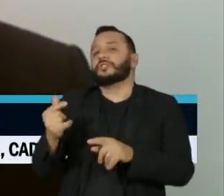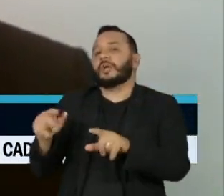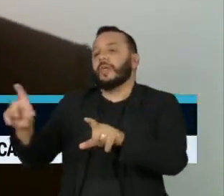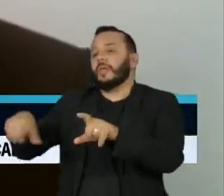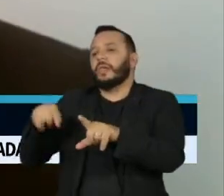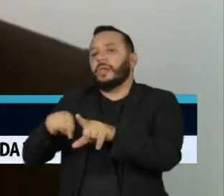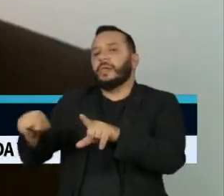procedimentos foram feitos.